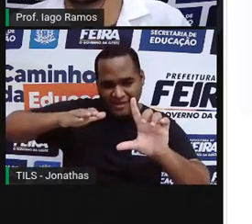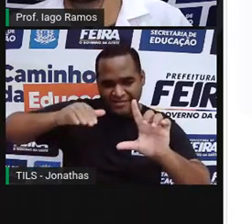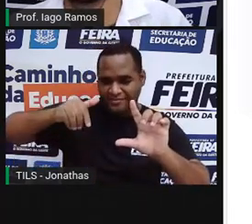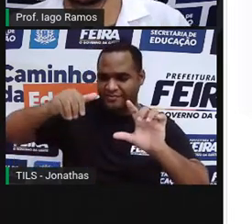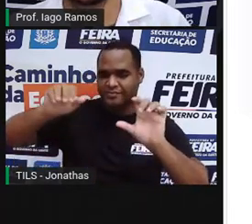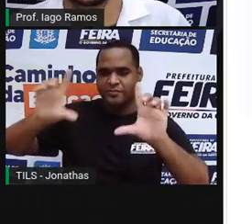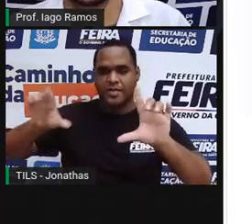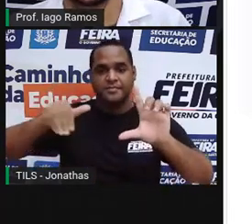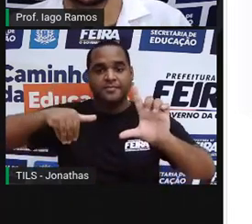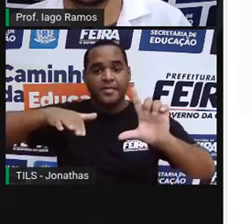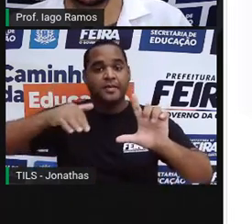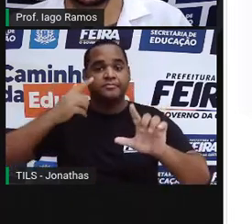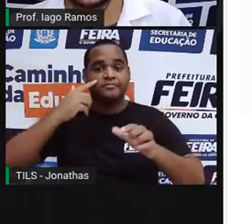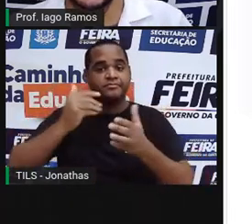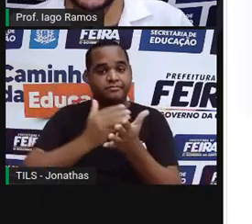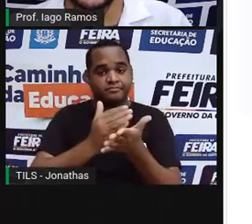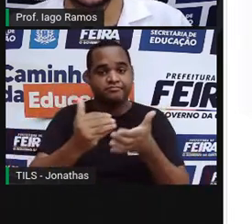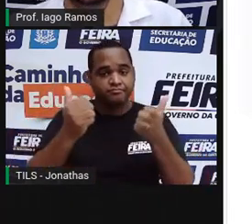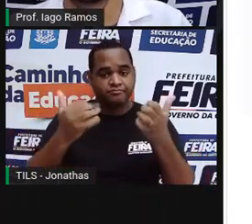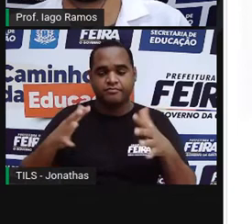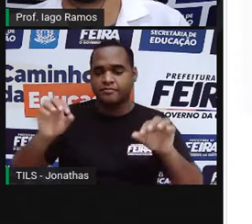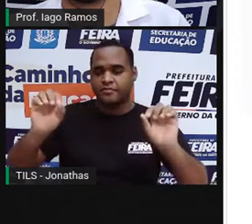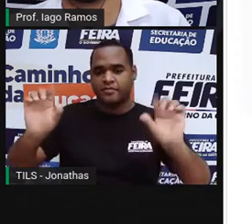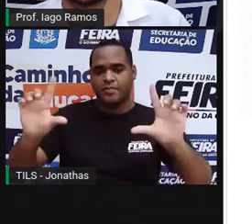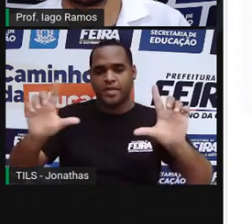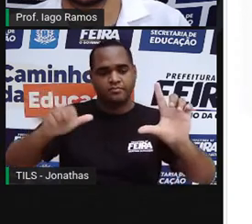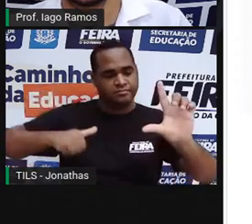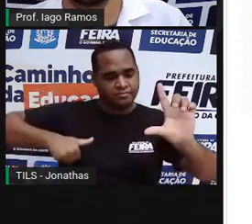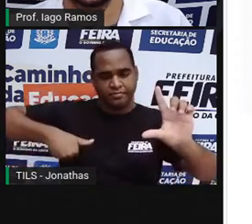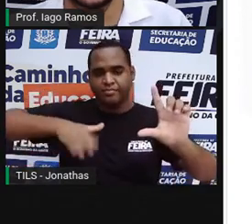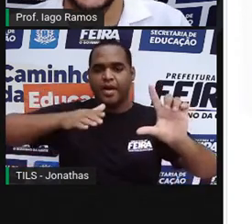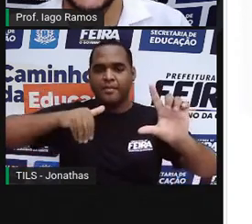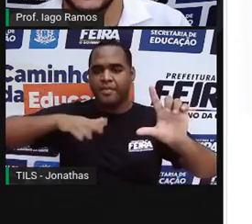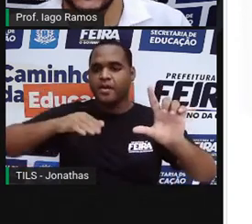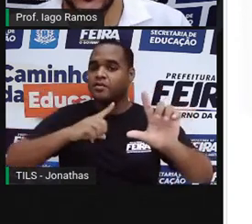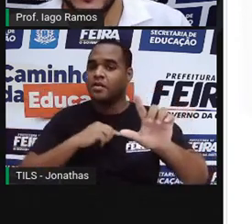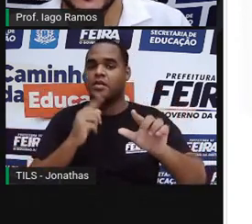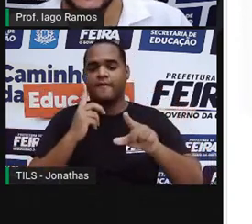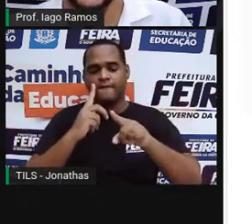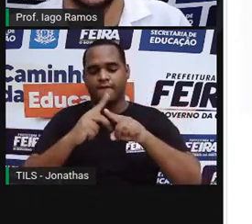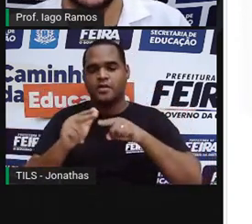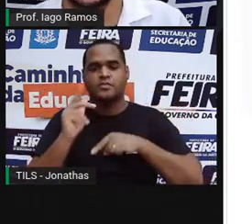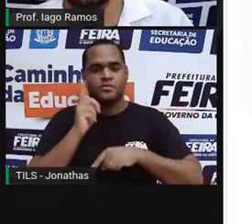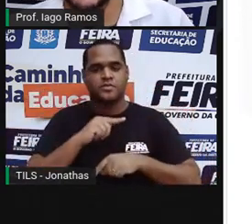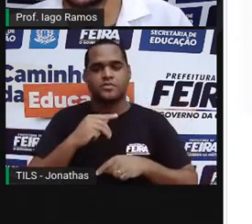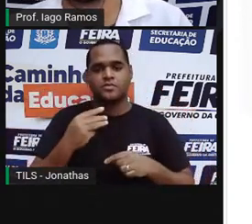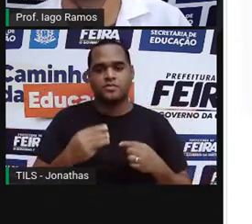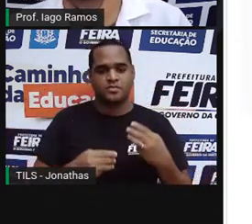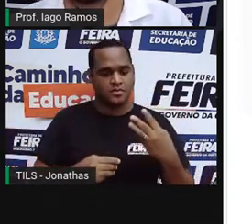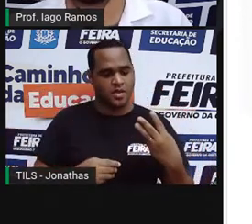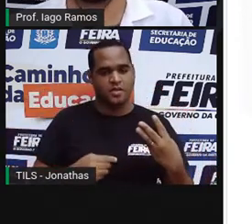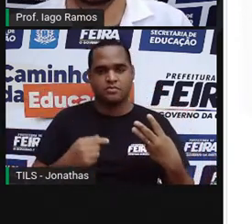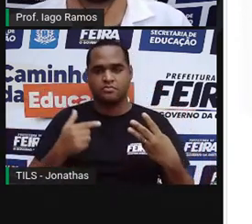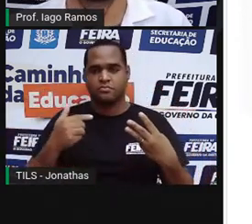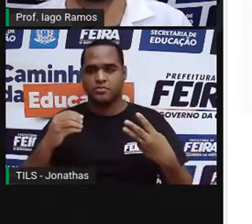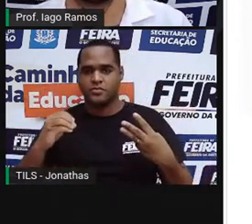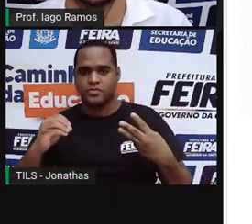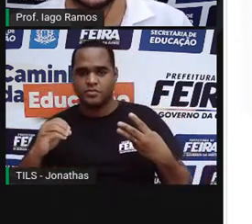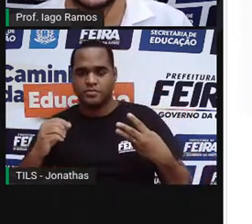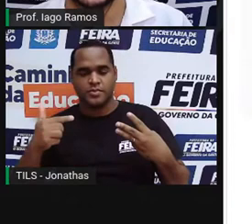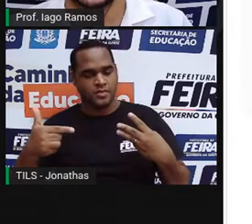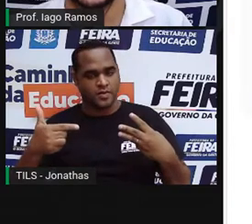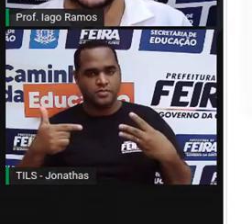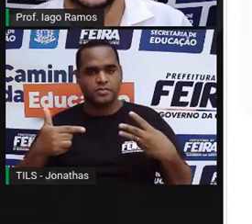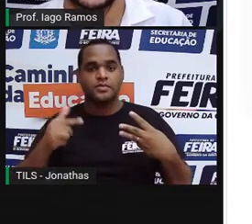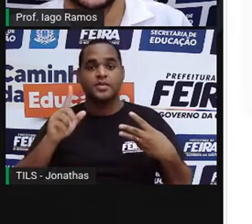Essa partida, que nos pênaltis o Brasil venceu por 3x2, onde Baggio, né, um jogador